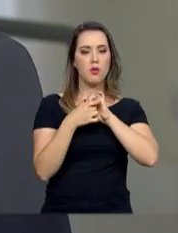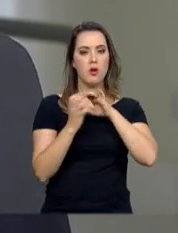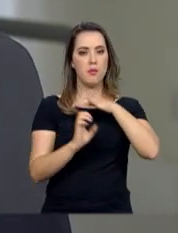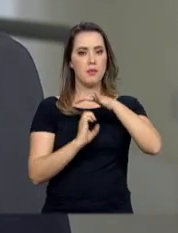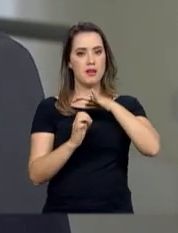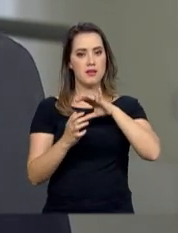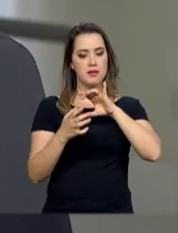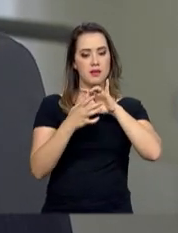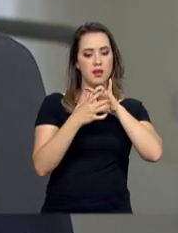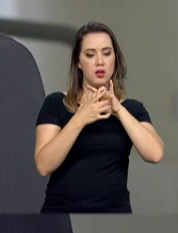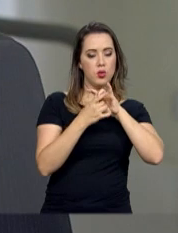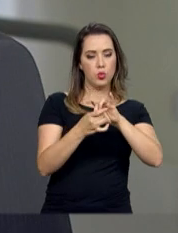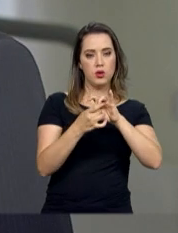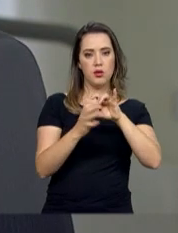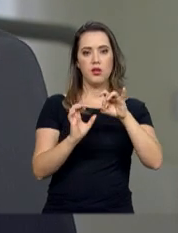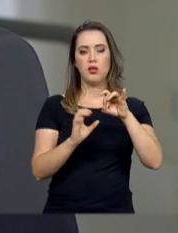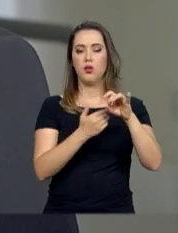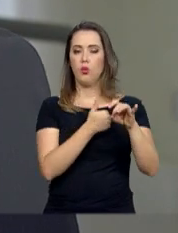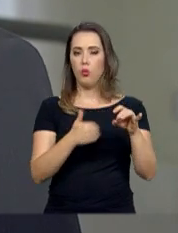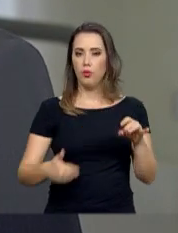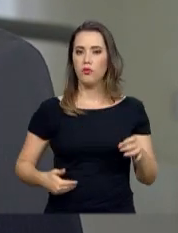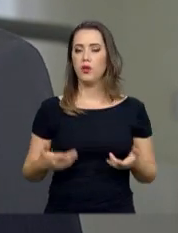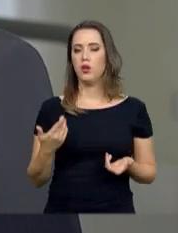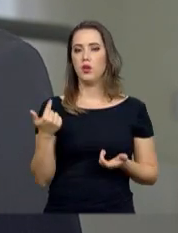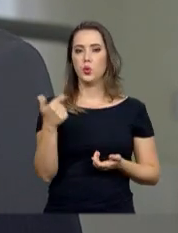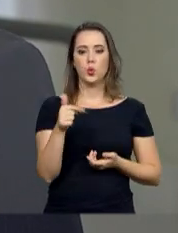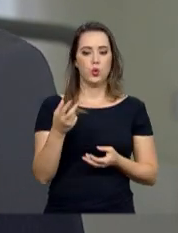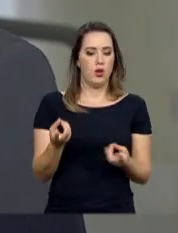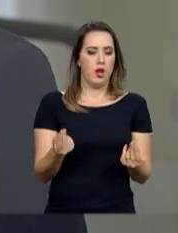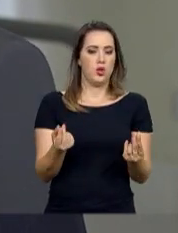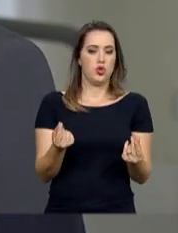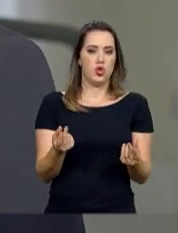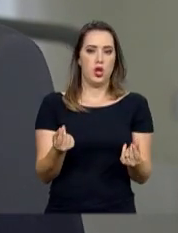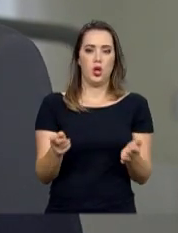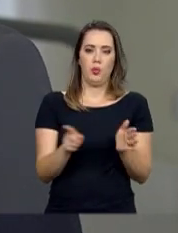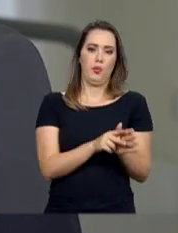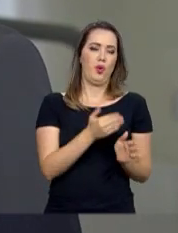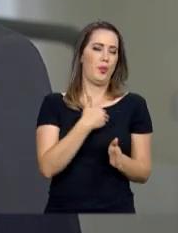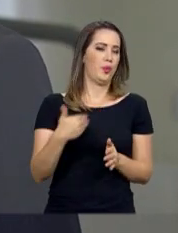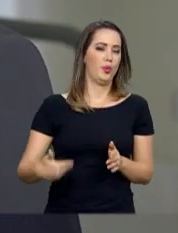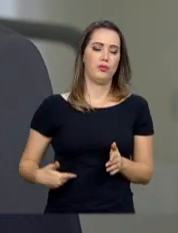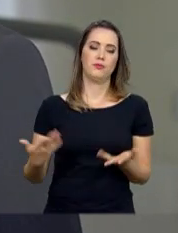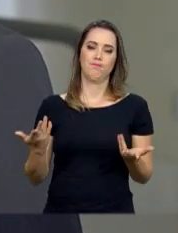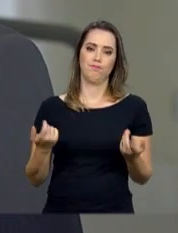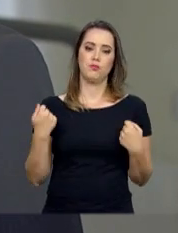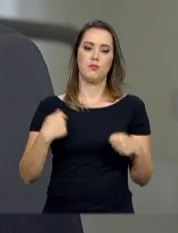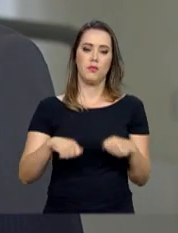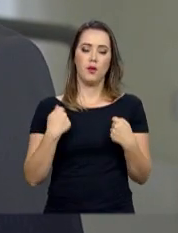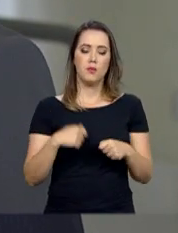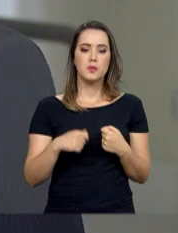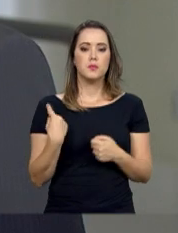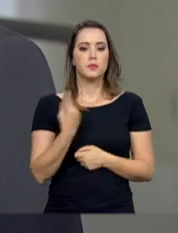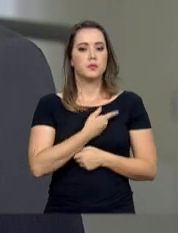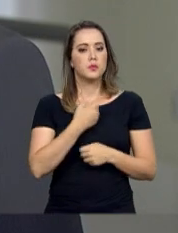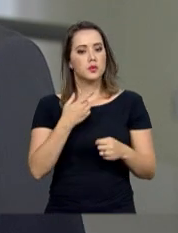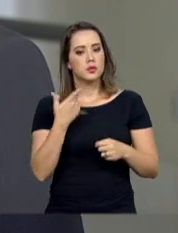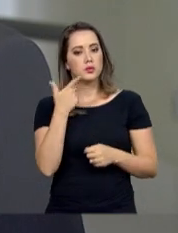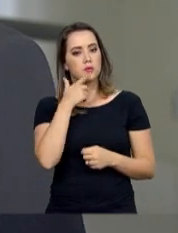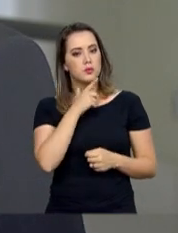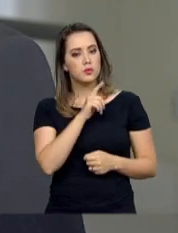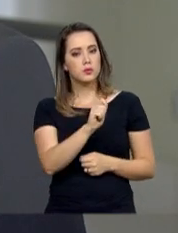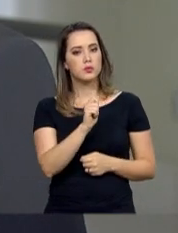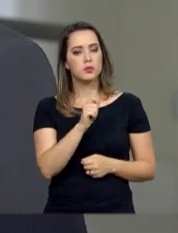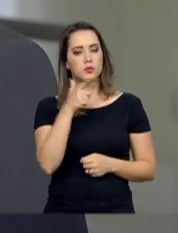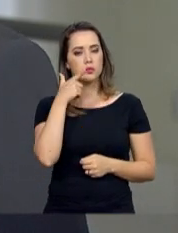no provimento da infraestrutura. Não há recursos fiscais. É necessário que a gente consiga